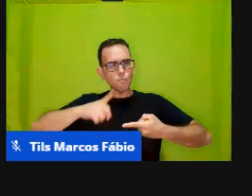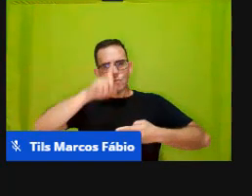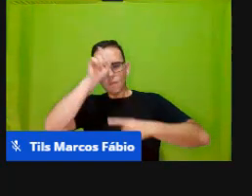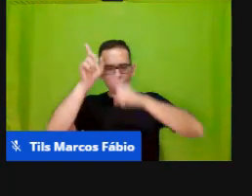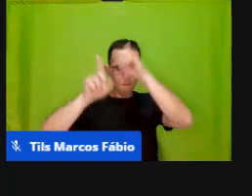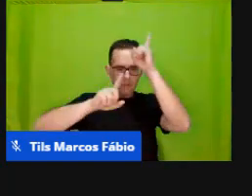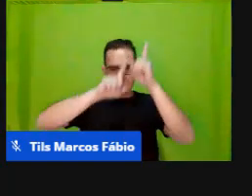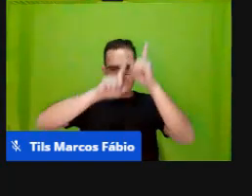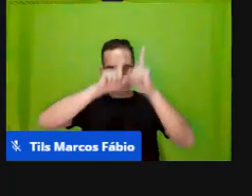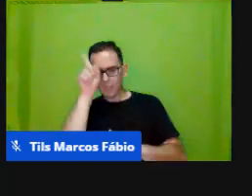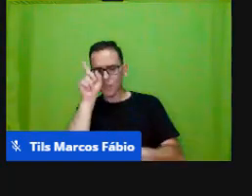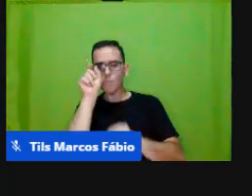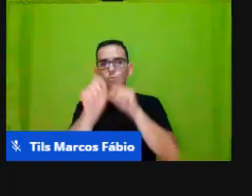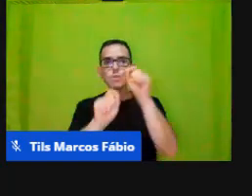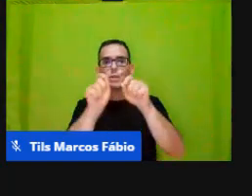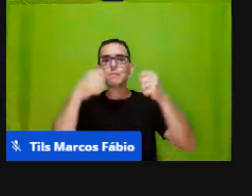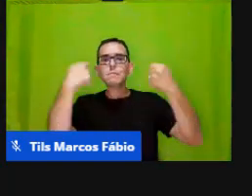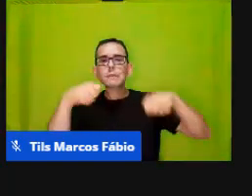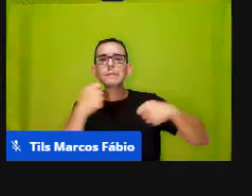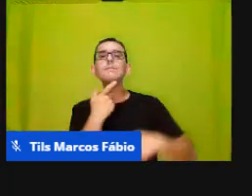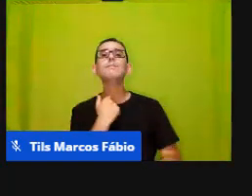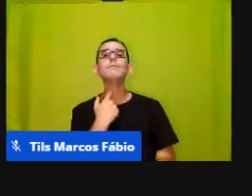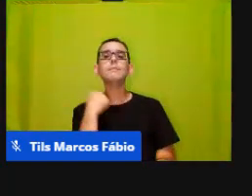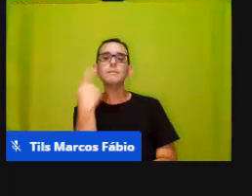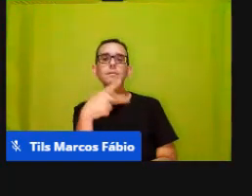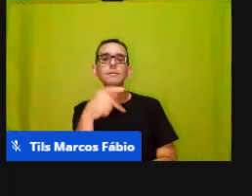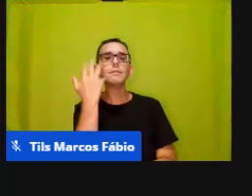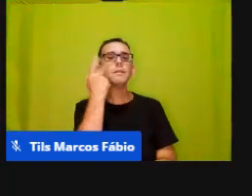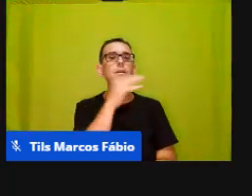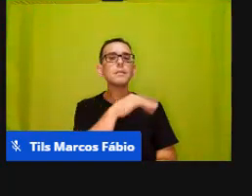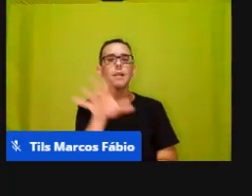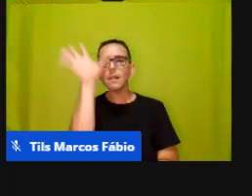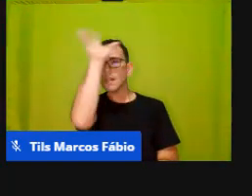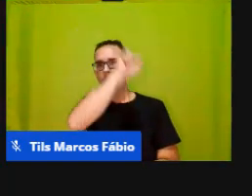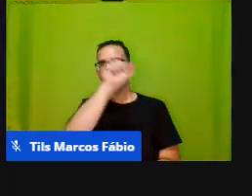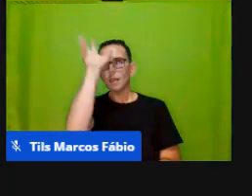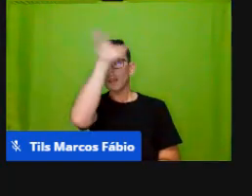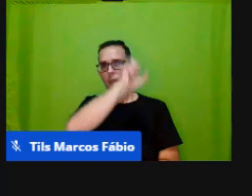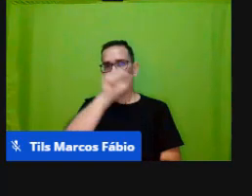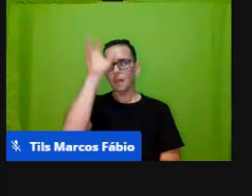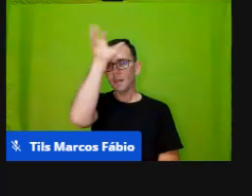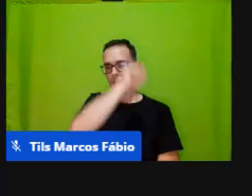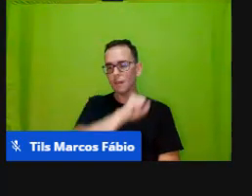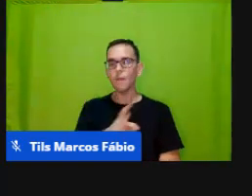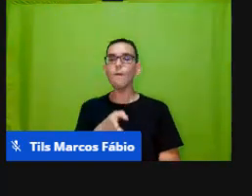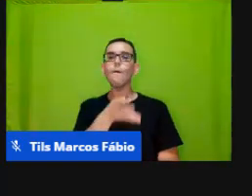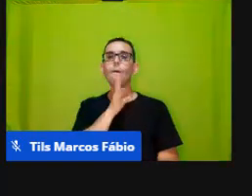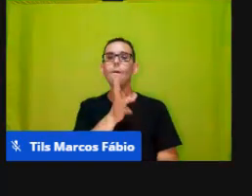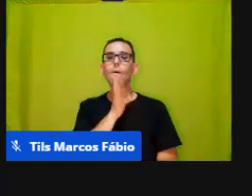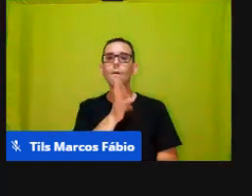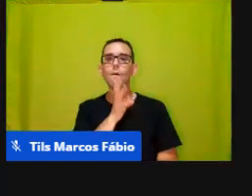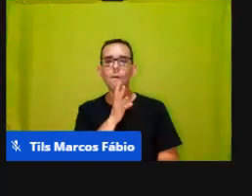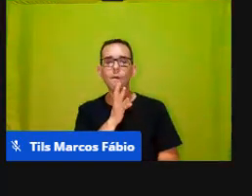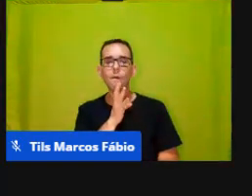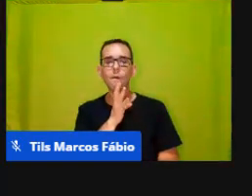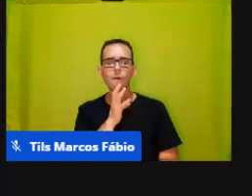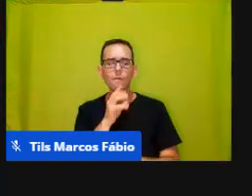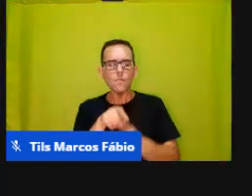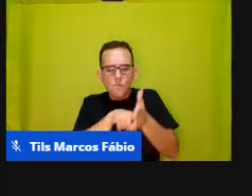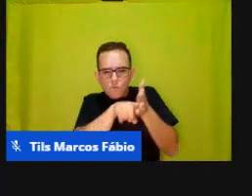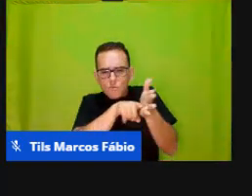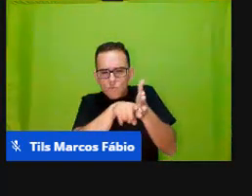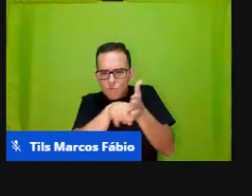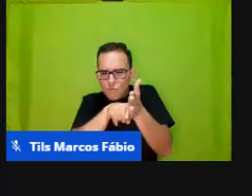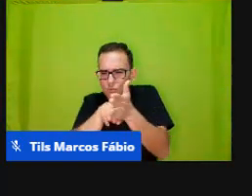necessidade e a vontade da criança em aprender, em conhecer, em explorar e